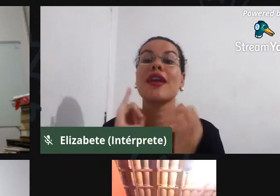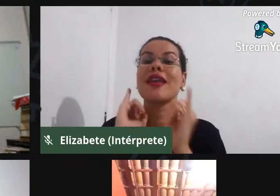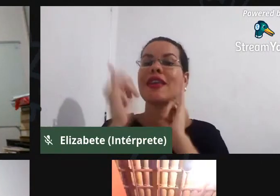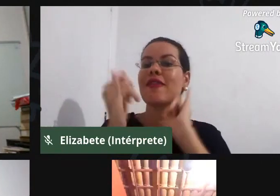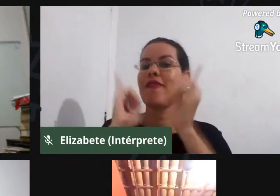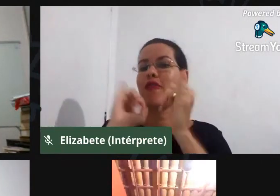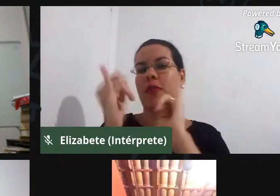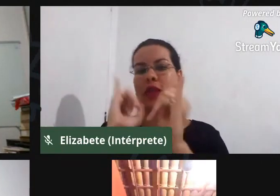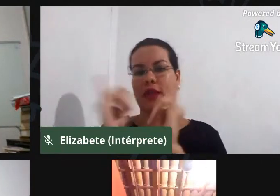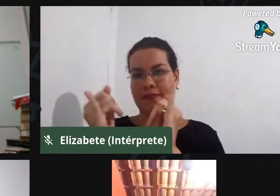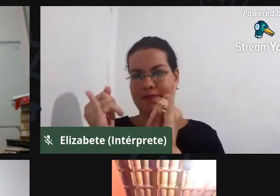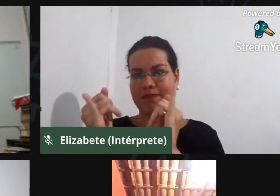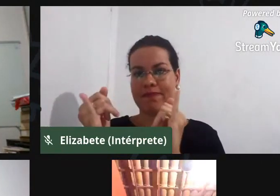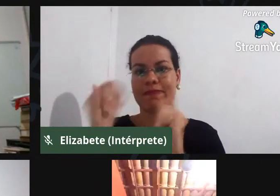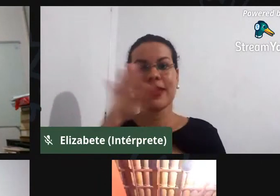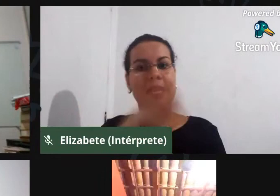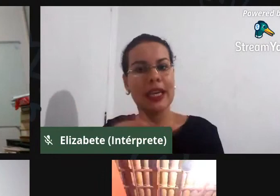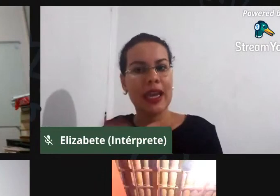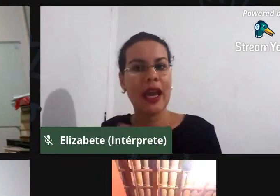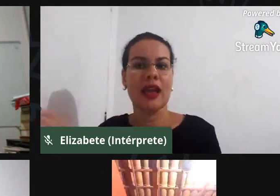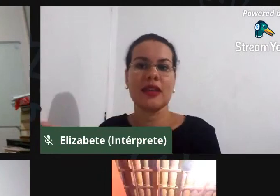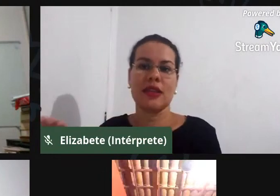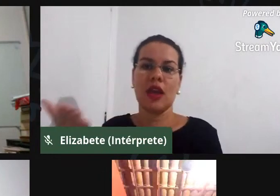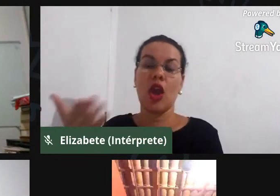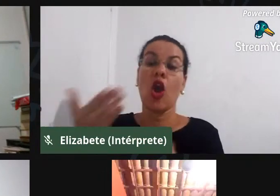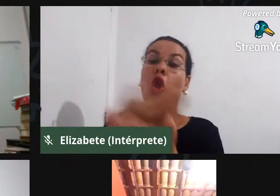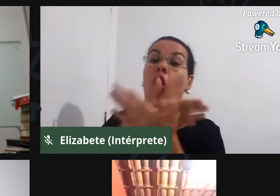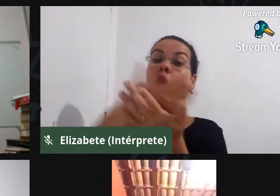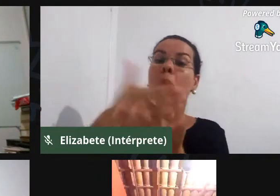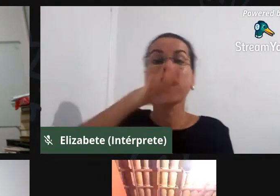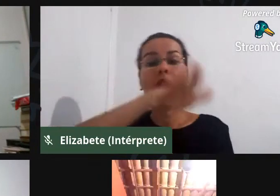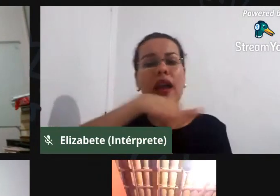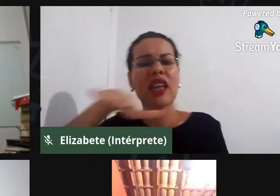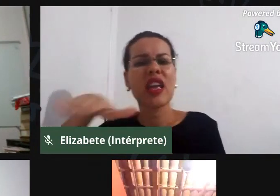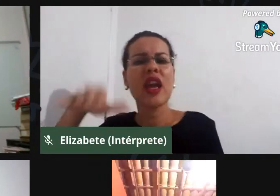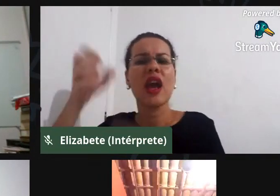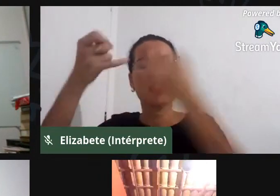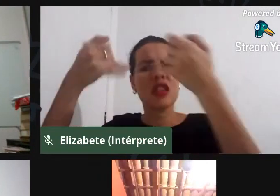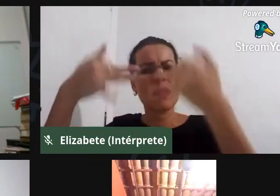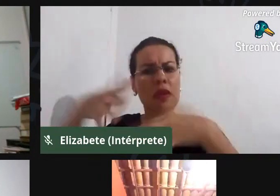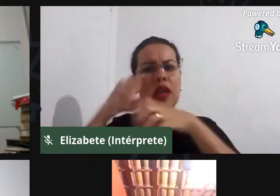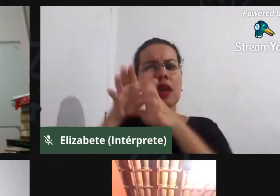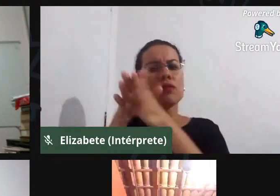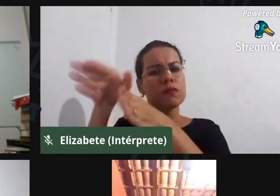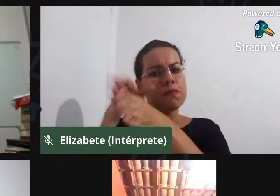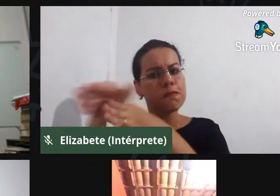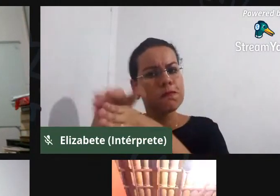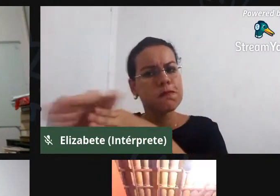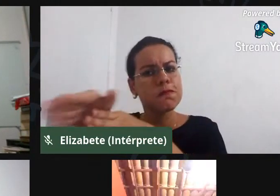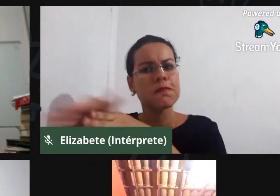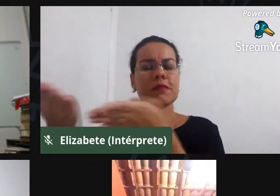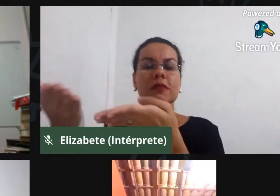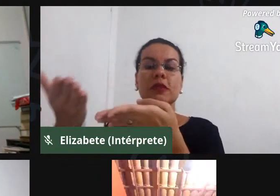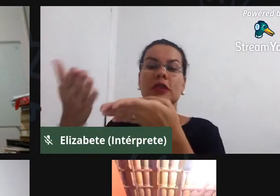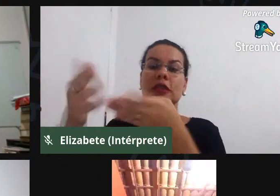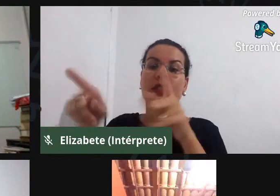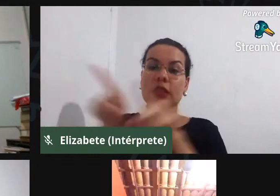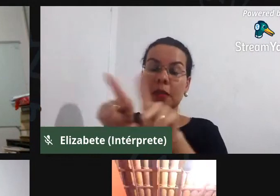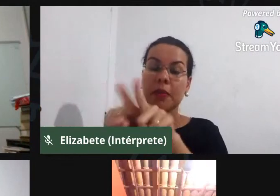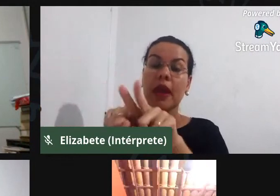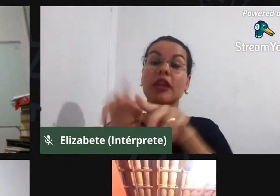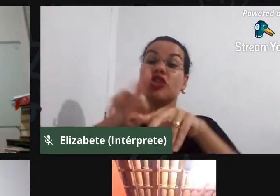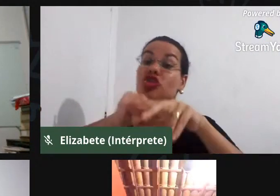criança dentro do quilombo. Se nós tivéssemos de fato uma educação que fosse contextualizada, se nós já